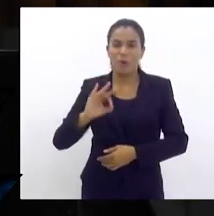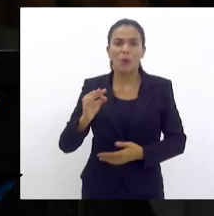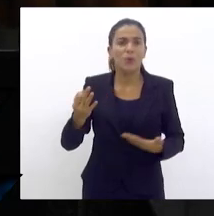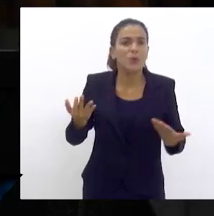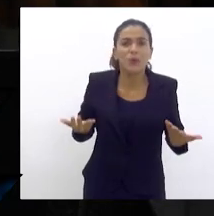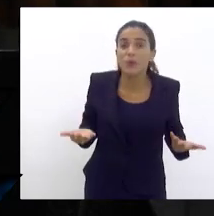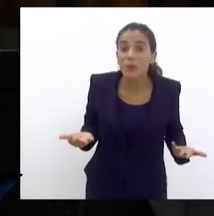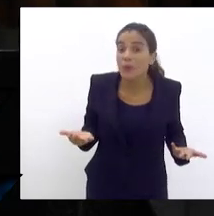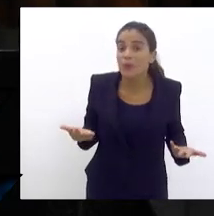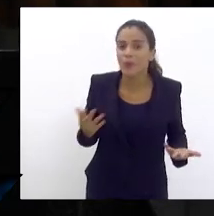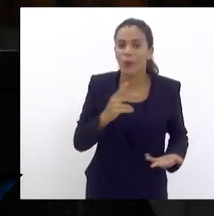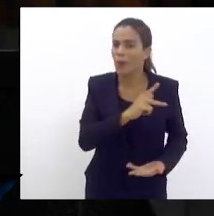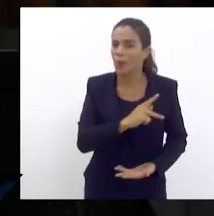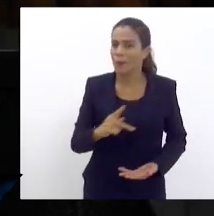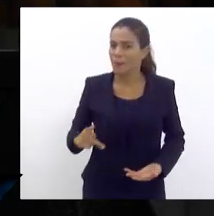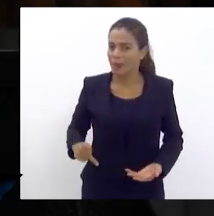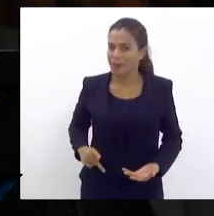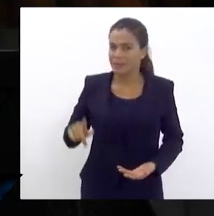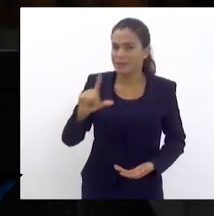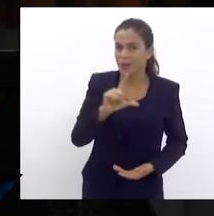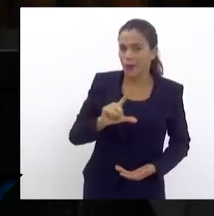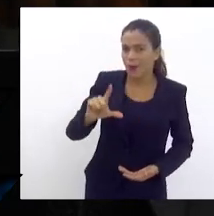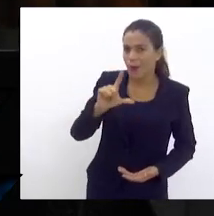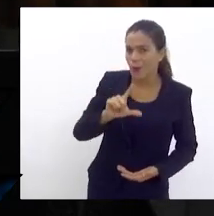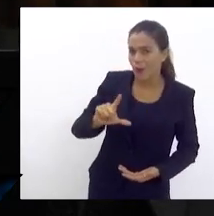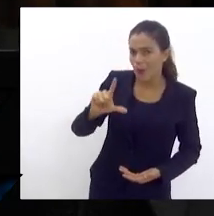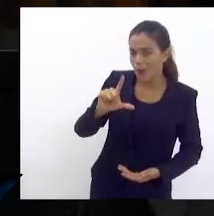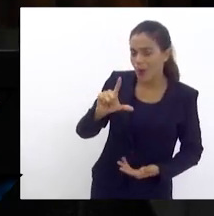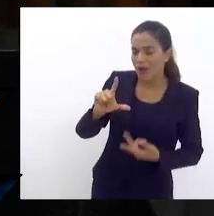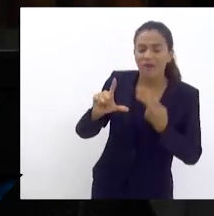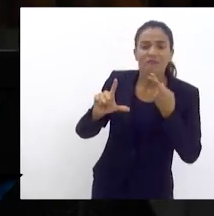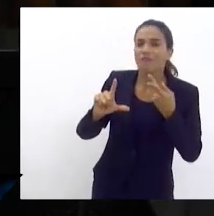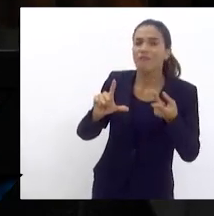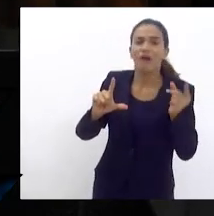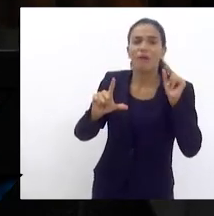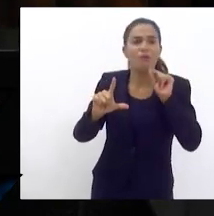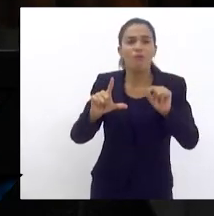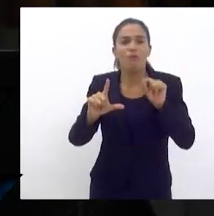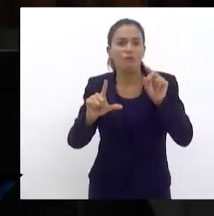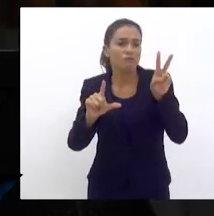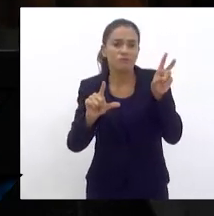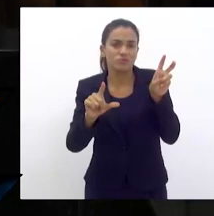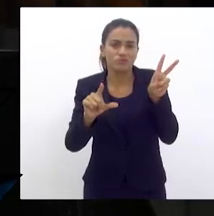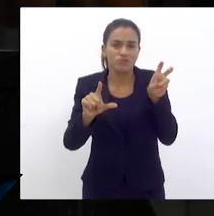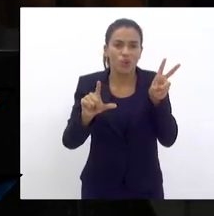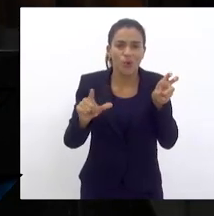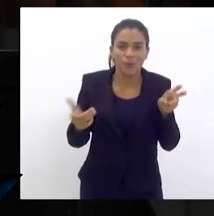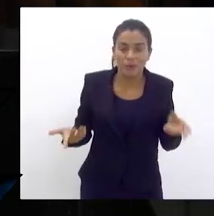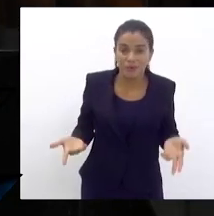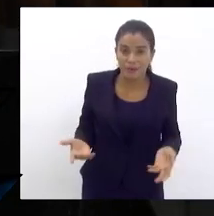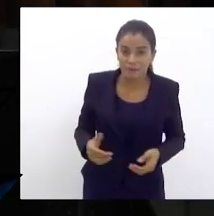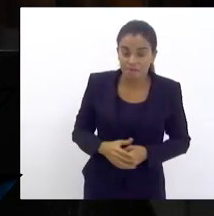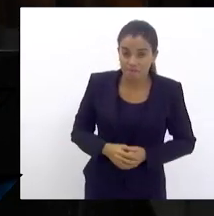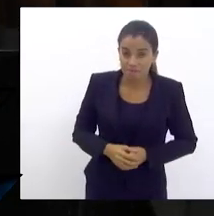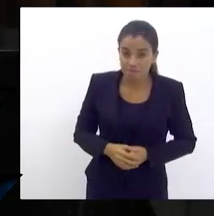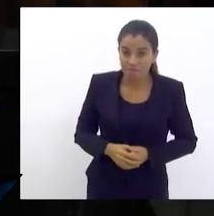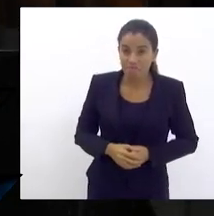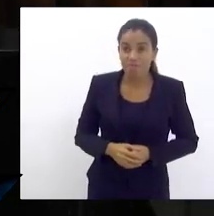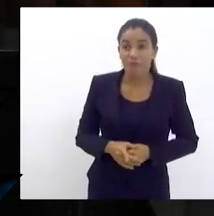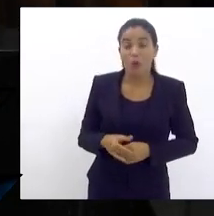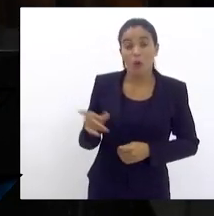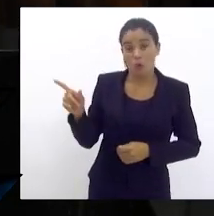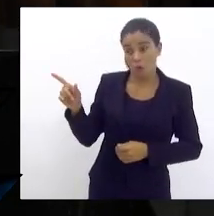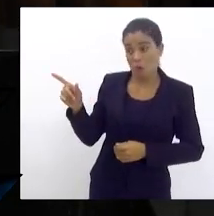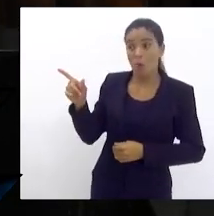diz o presidente da República, Luiz Inácio Lula da Silva, com o aval do